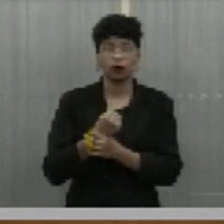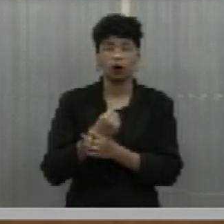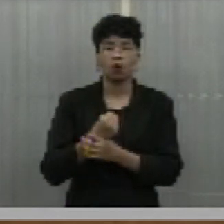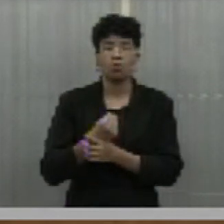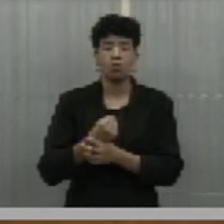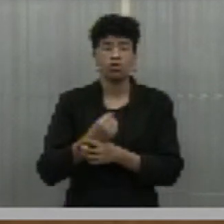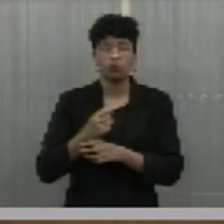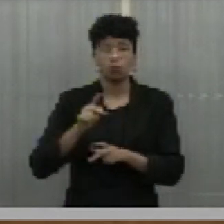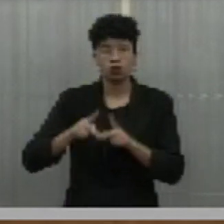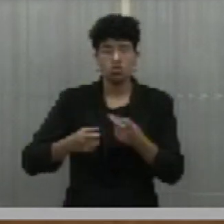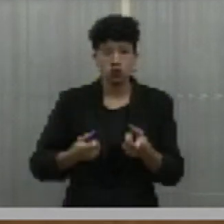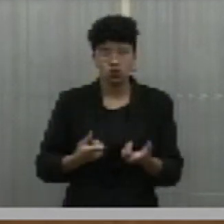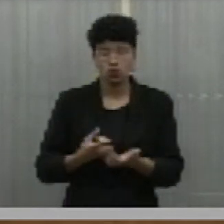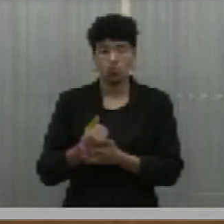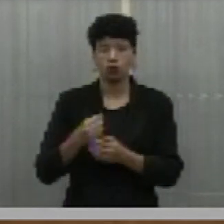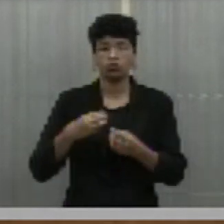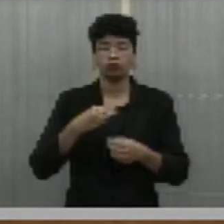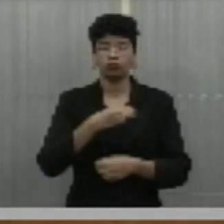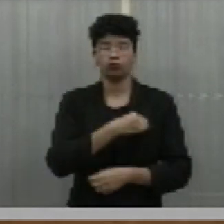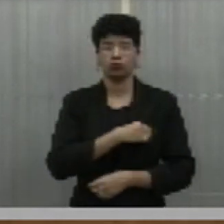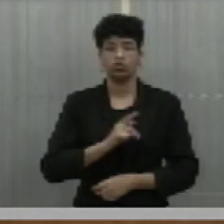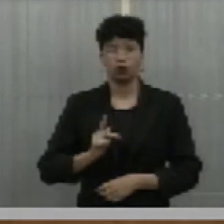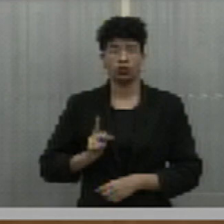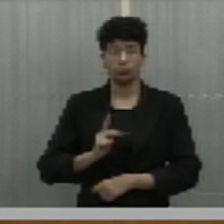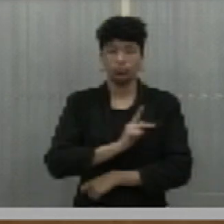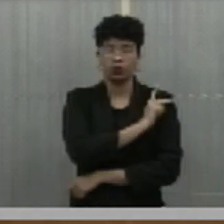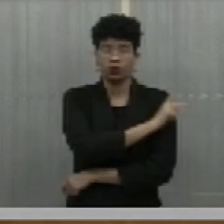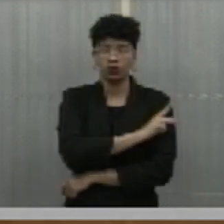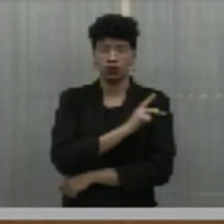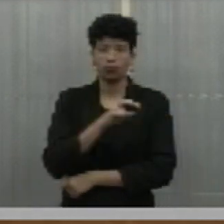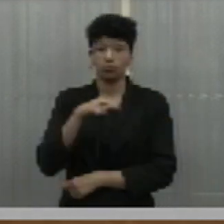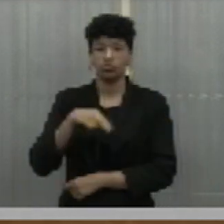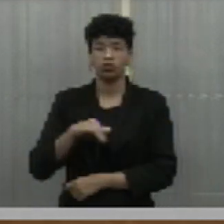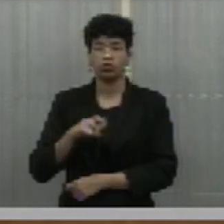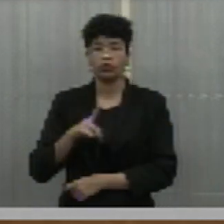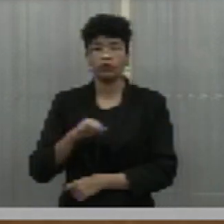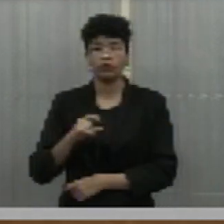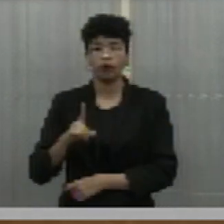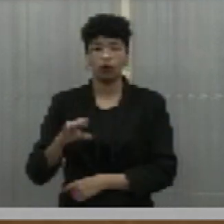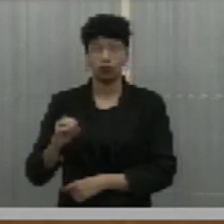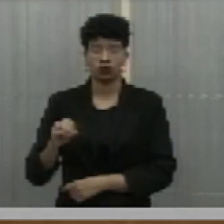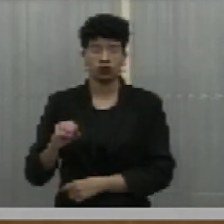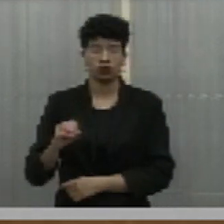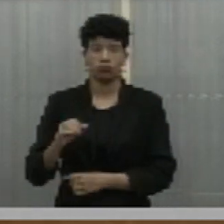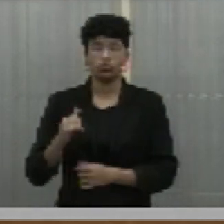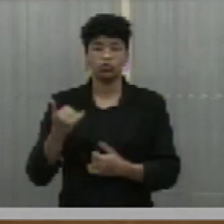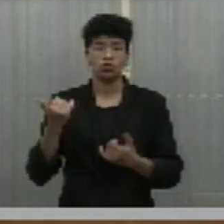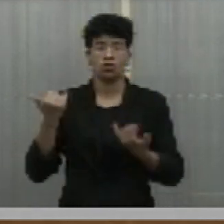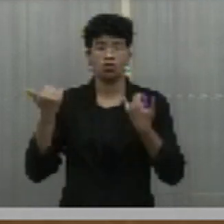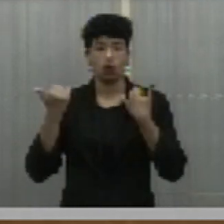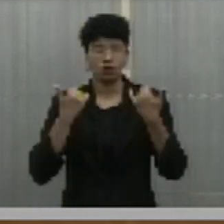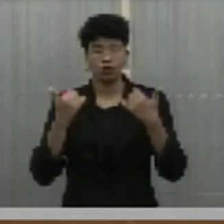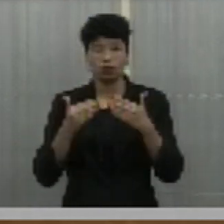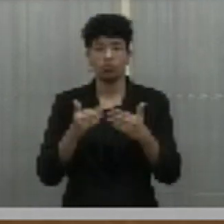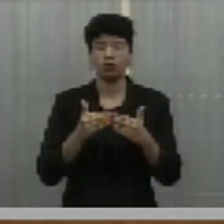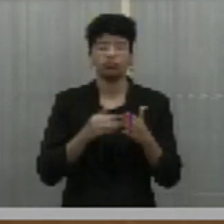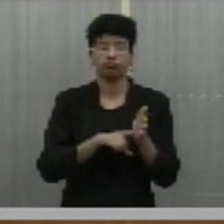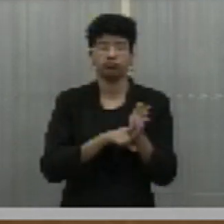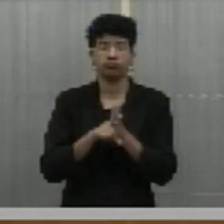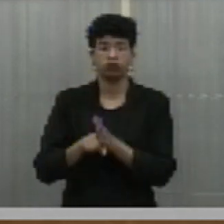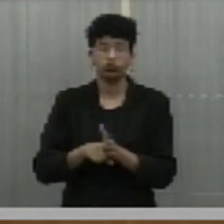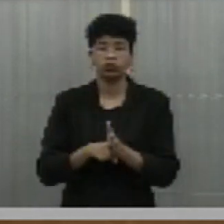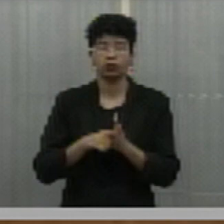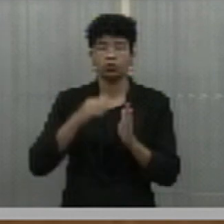Consumidor do Ministério Público do Piauí, doutor Nivaldo Ribeiro, informando e solicitando a fiscalização do